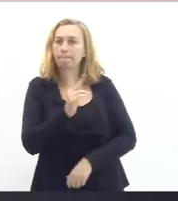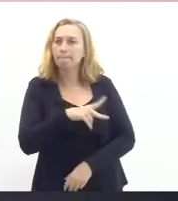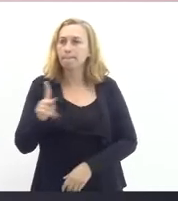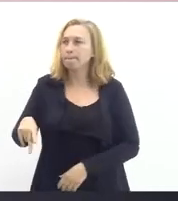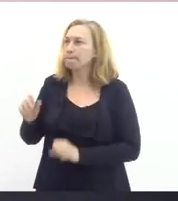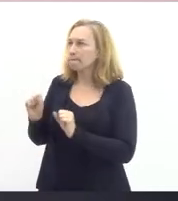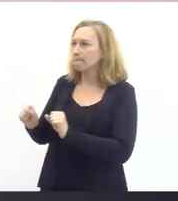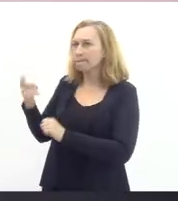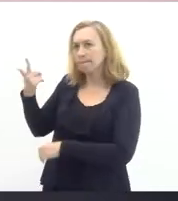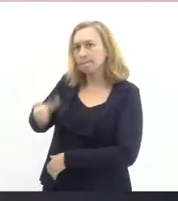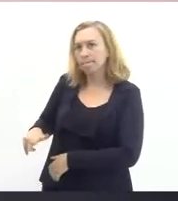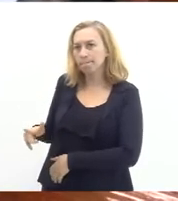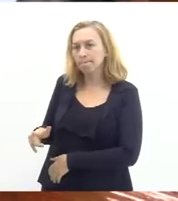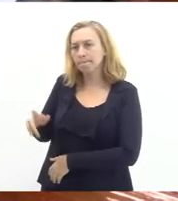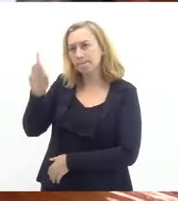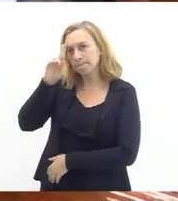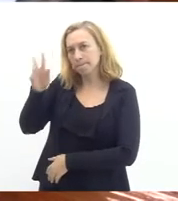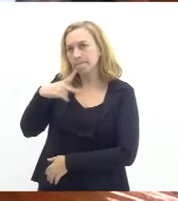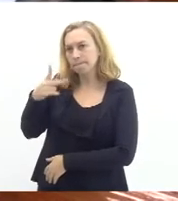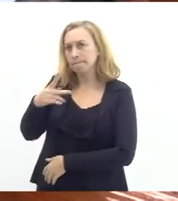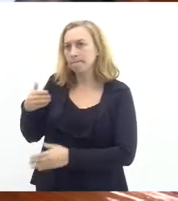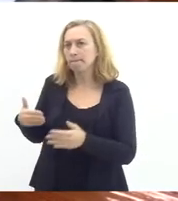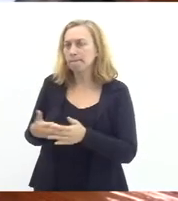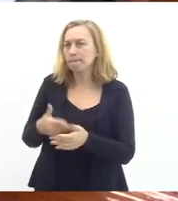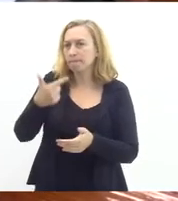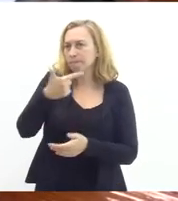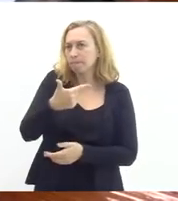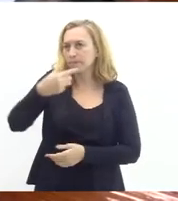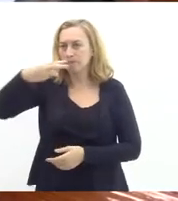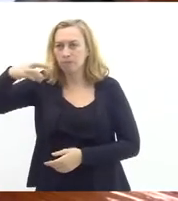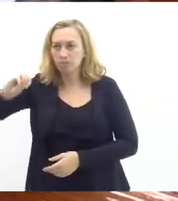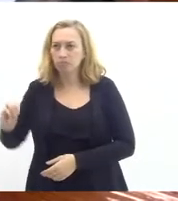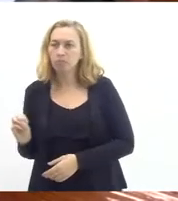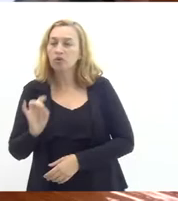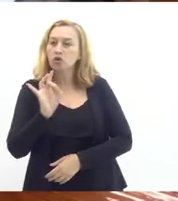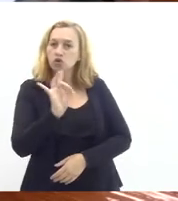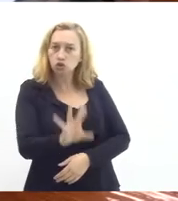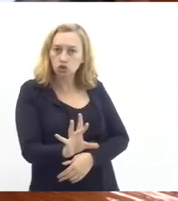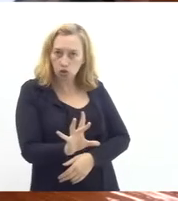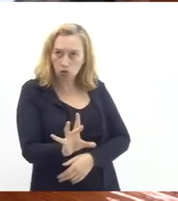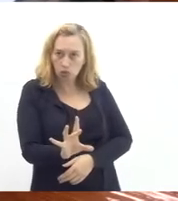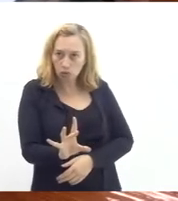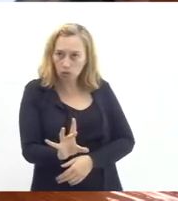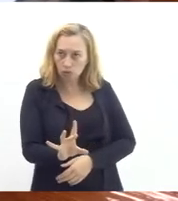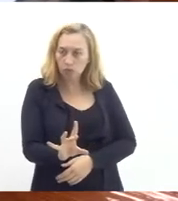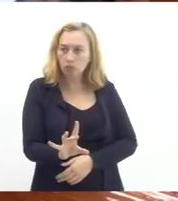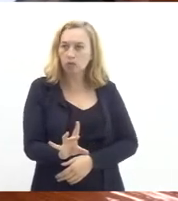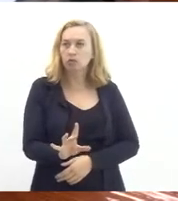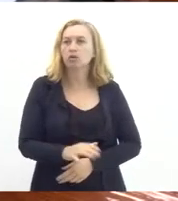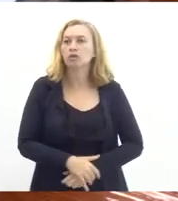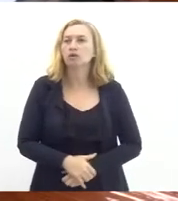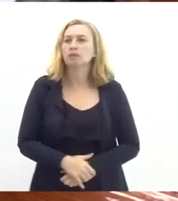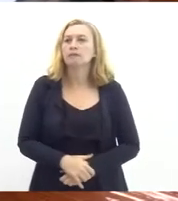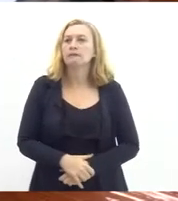repetir aquela projeção que o senhor citou agora até 2030 por favor então só com apenas com